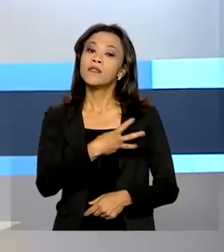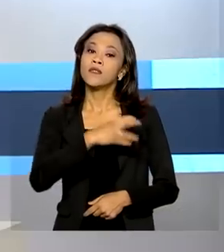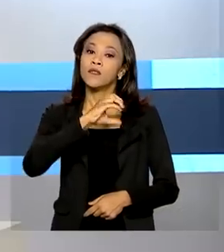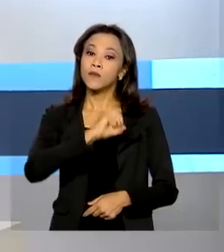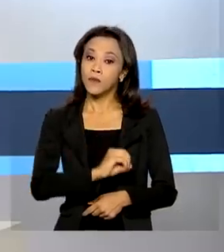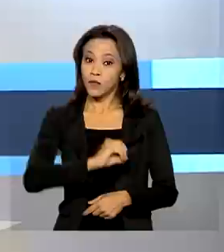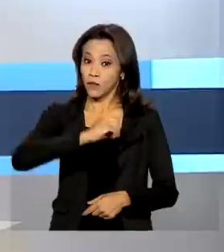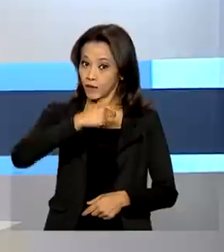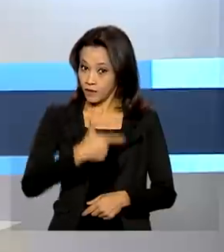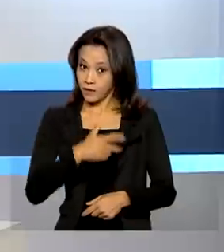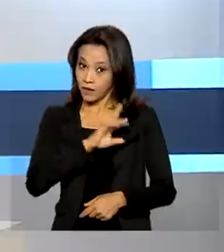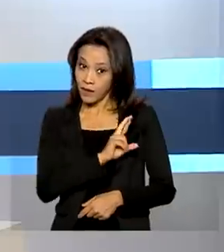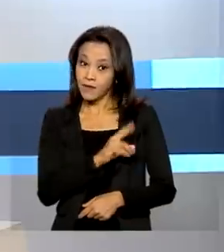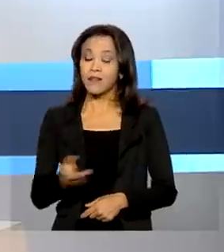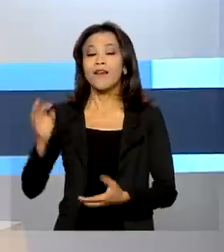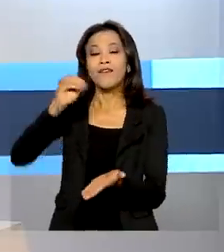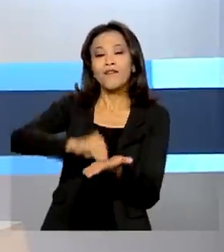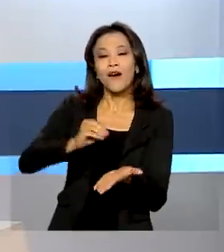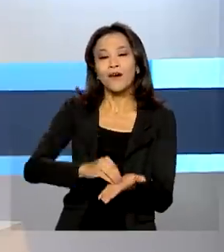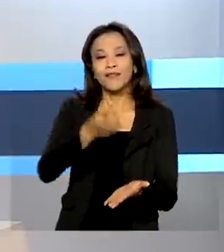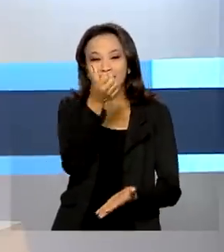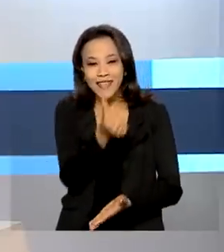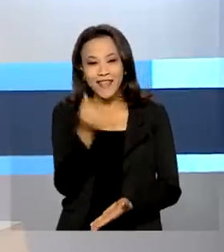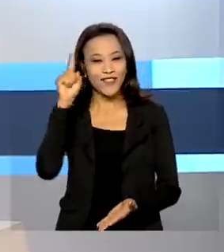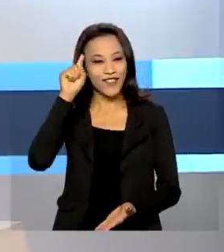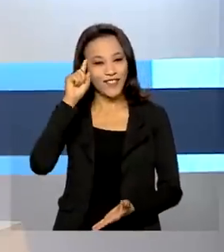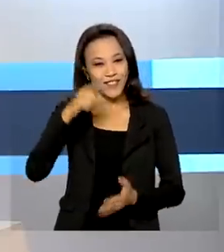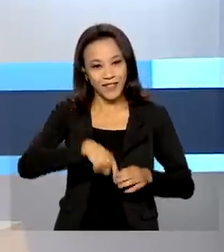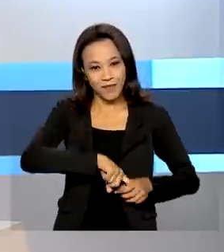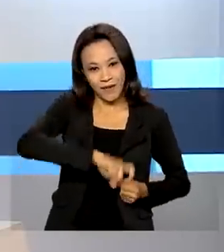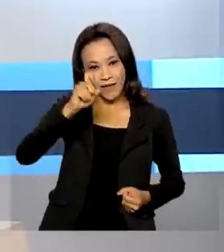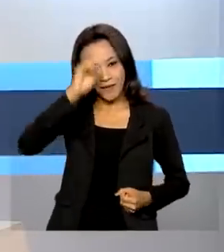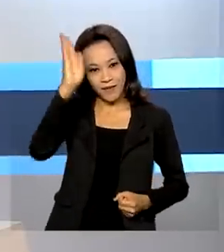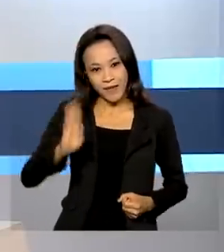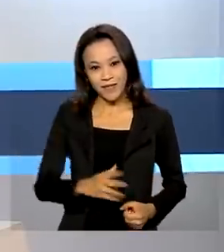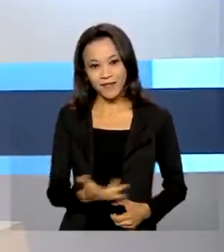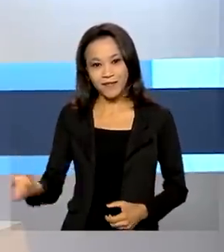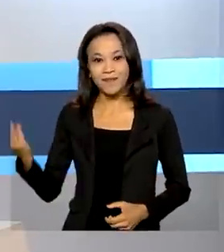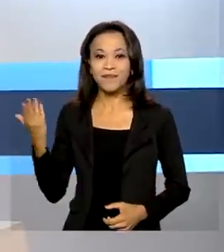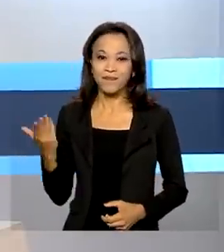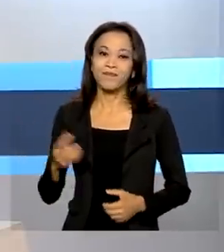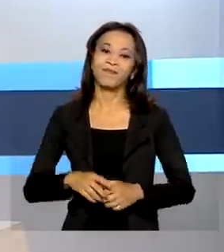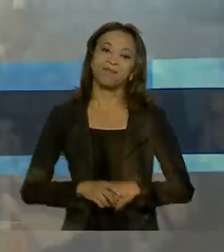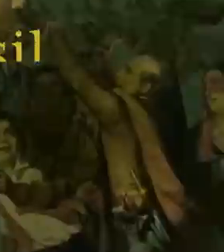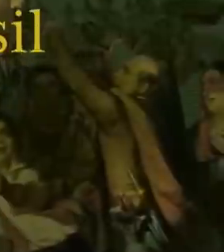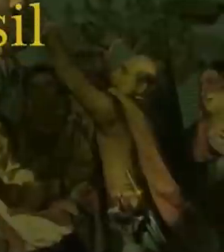E faltam seis dias para o bicentenário da independência do Brasil.